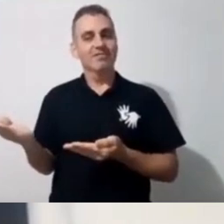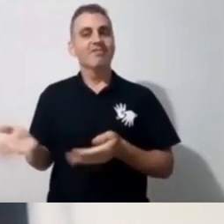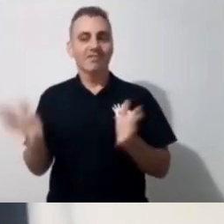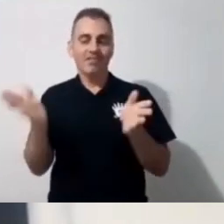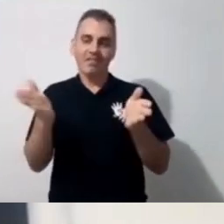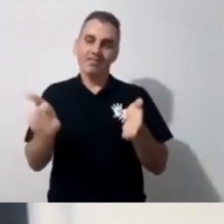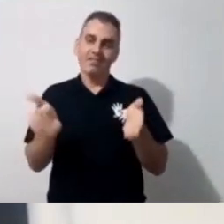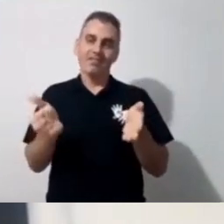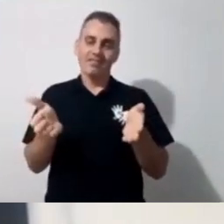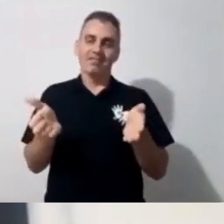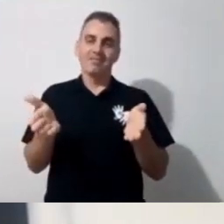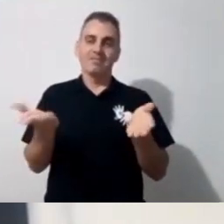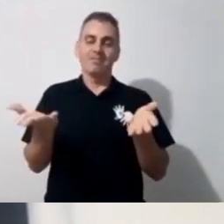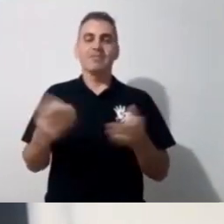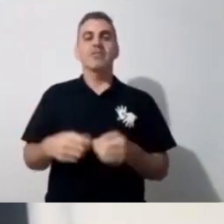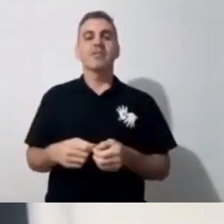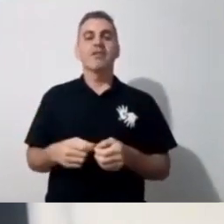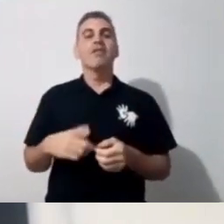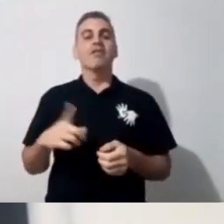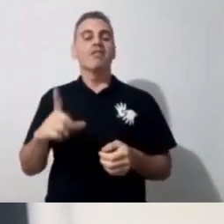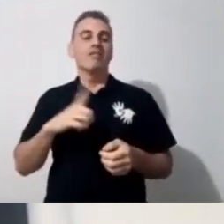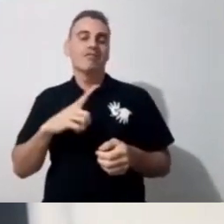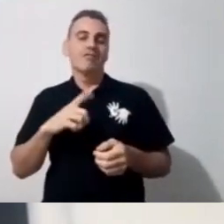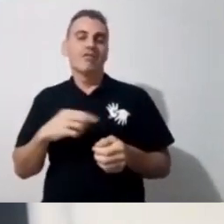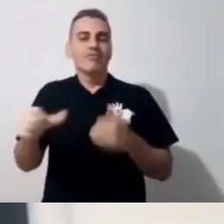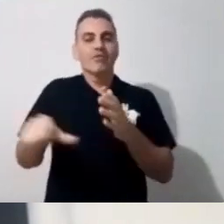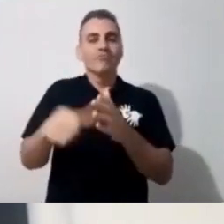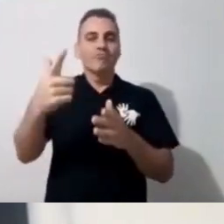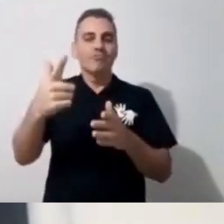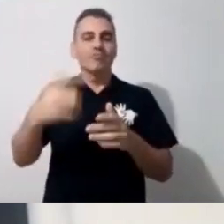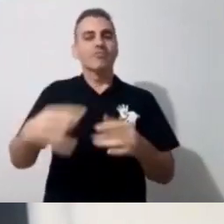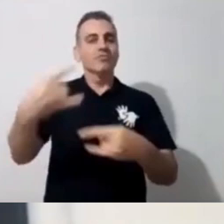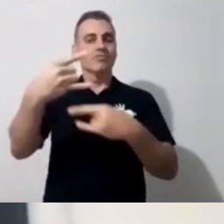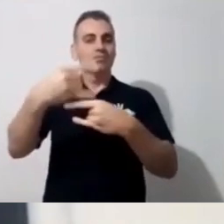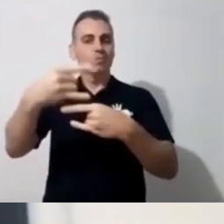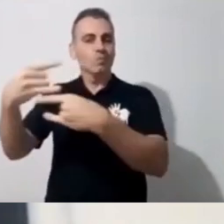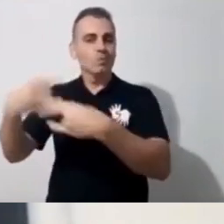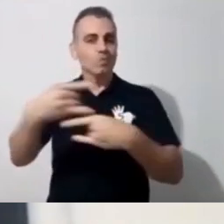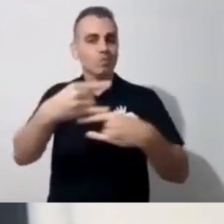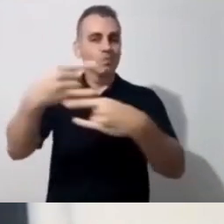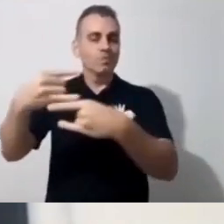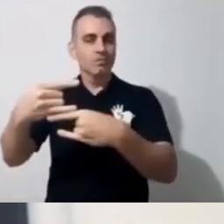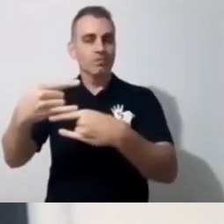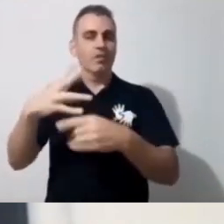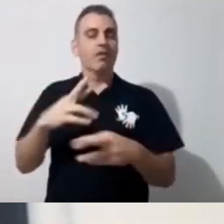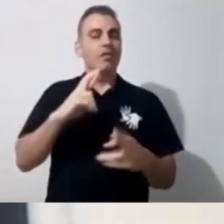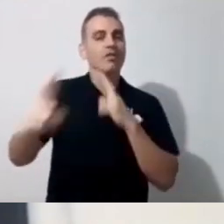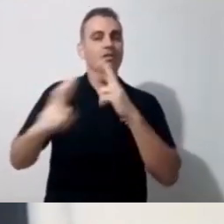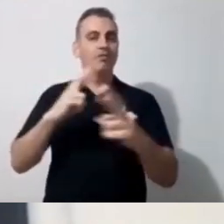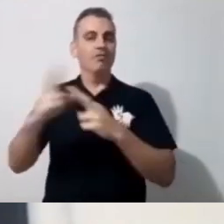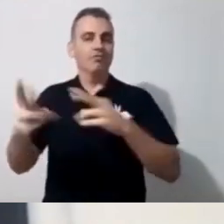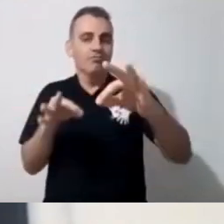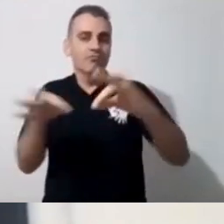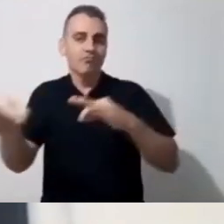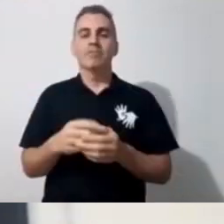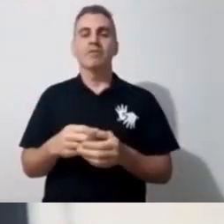estamos em mais um webinar em relação ao nosso projeto baseado